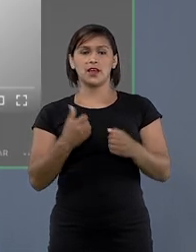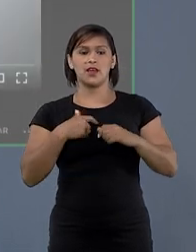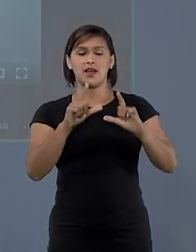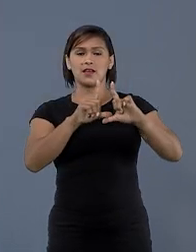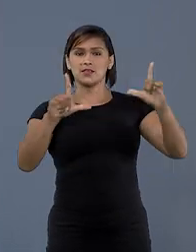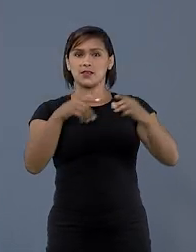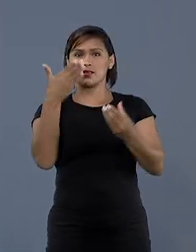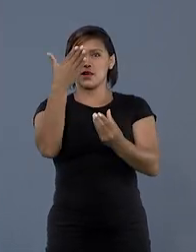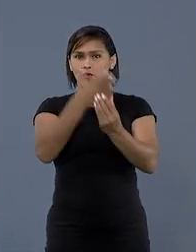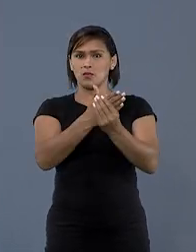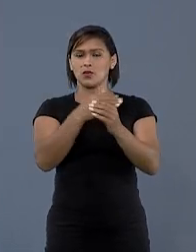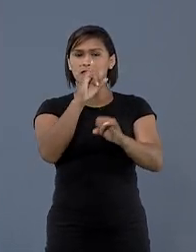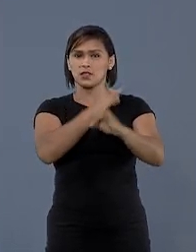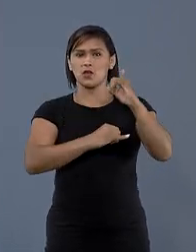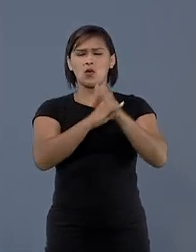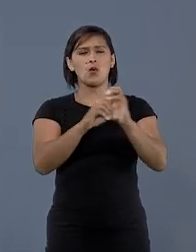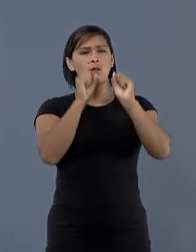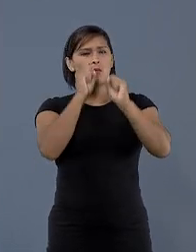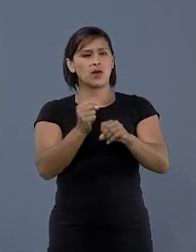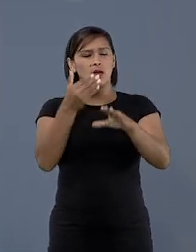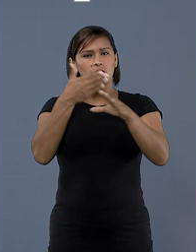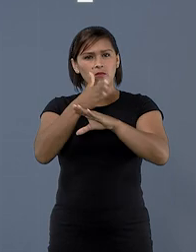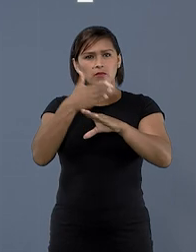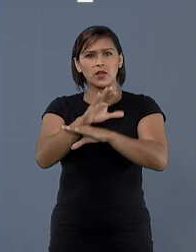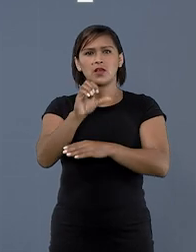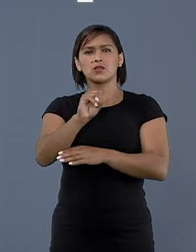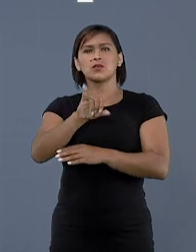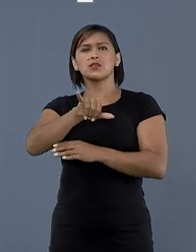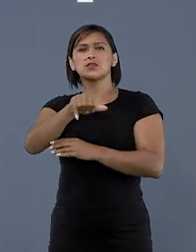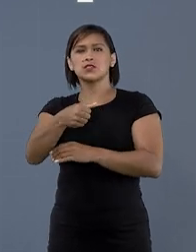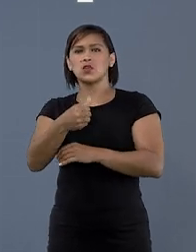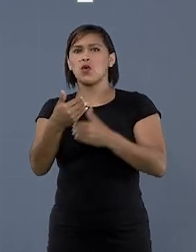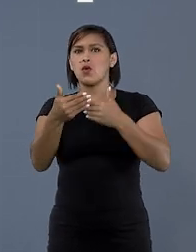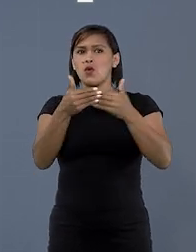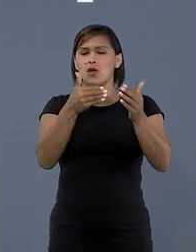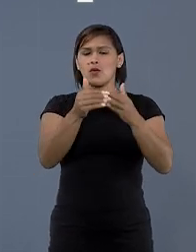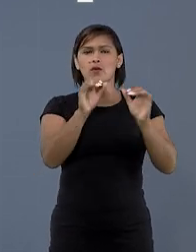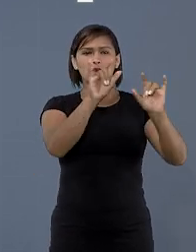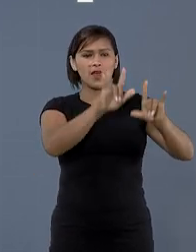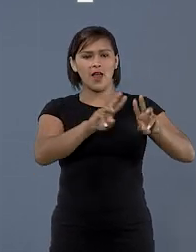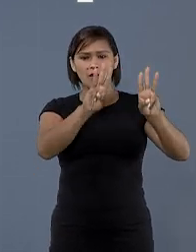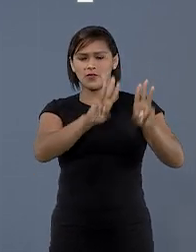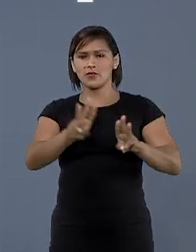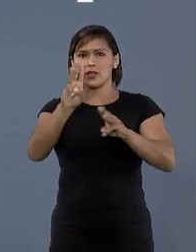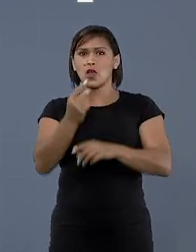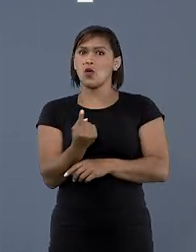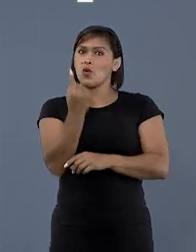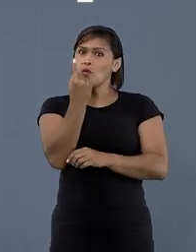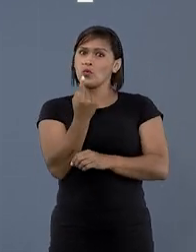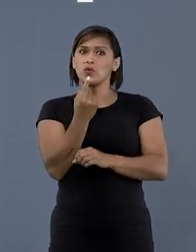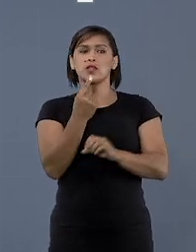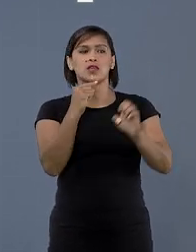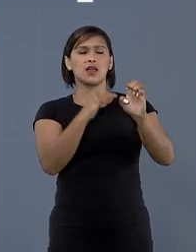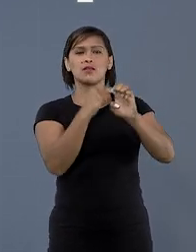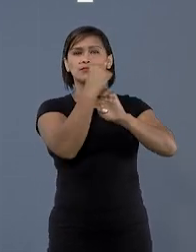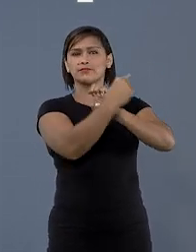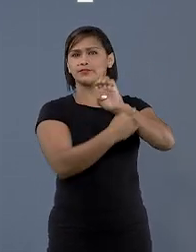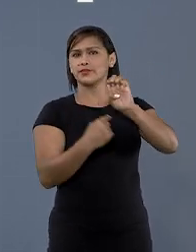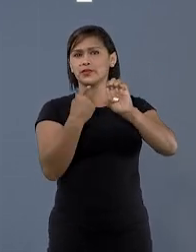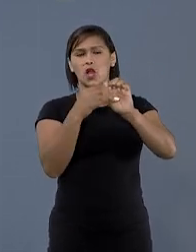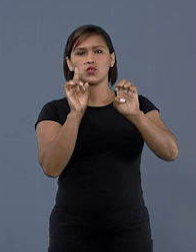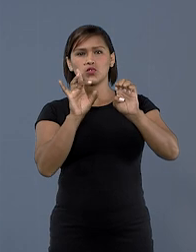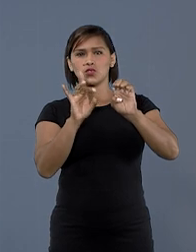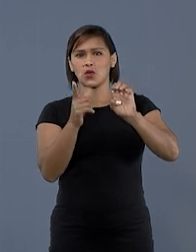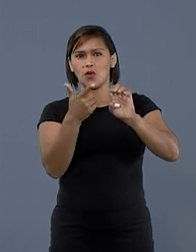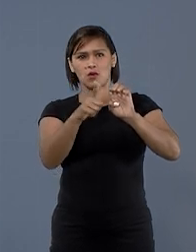A Central do Processo Eletrônico pode ser acessada no portal do STJ de qualquer navegador. A única exceção é o